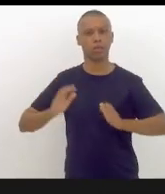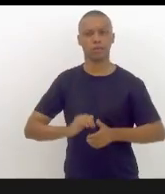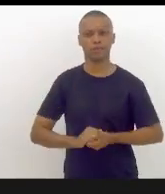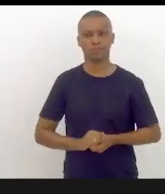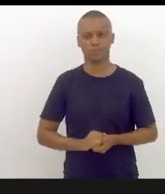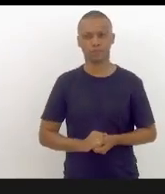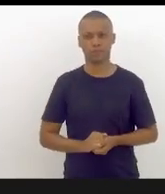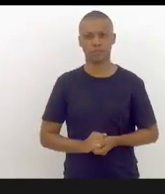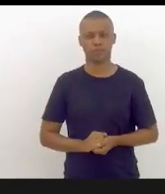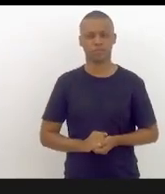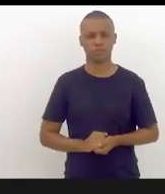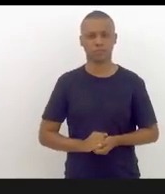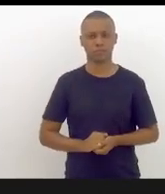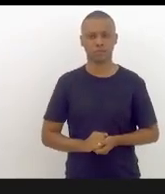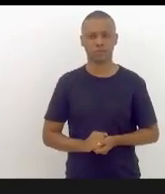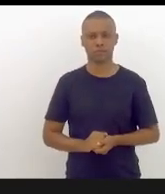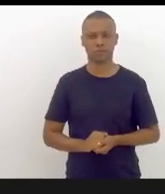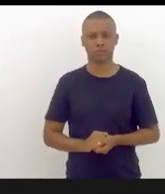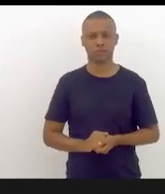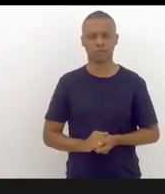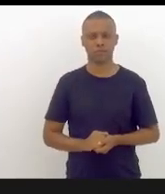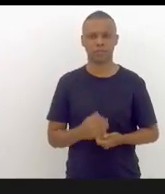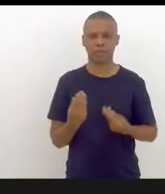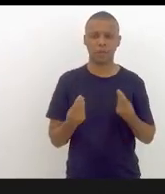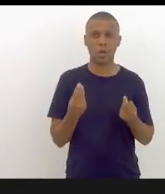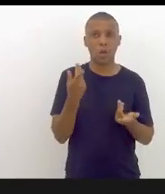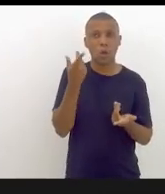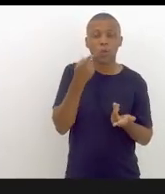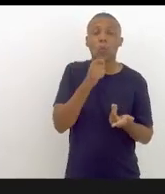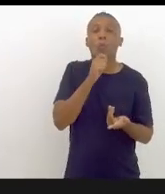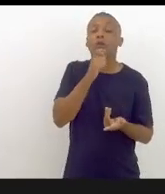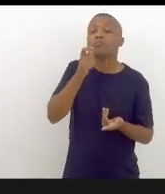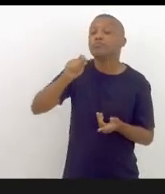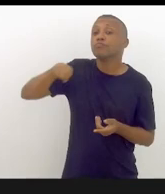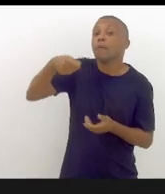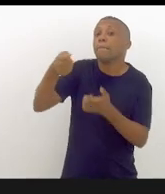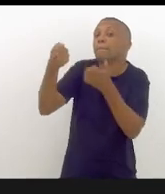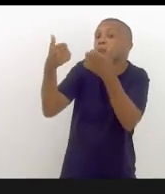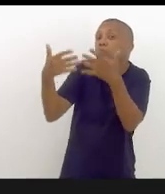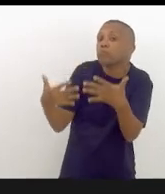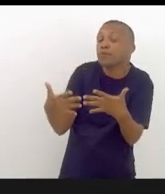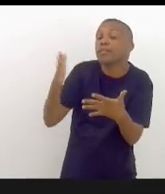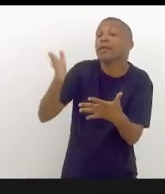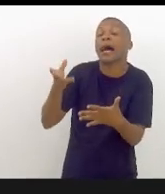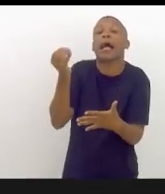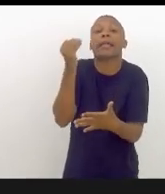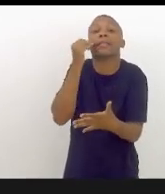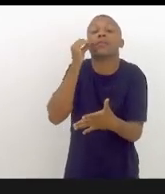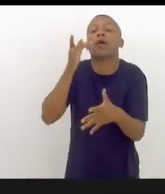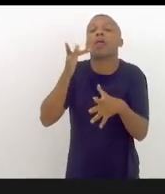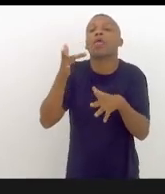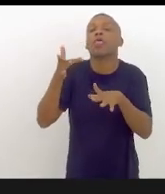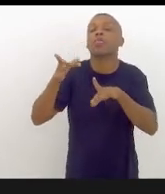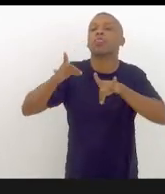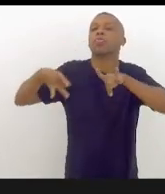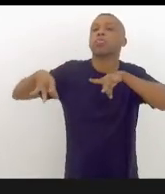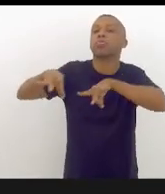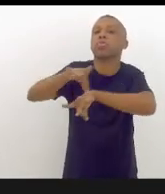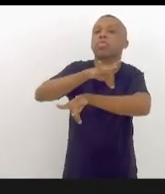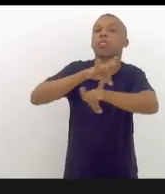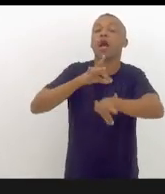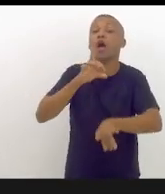não sei nem o adjetivo a usar. Ele já tentou manipular essa eleição no